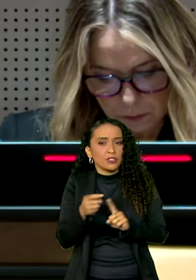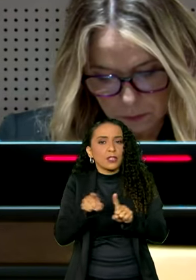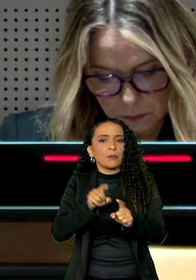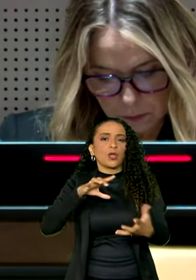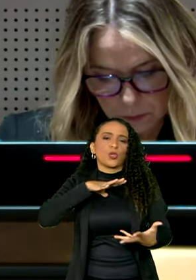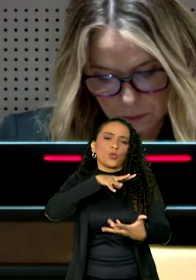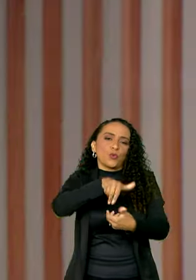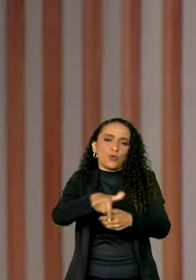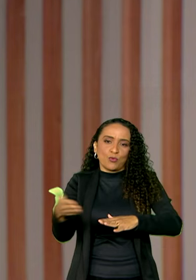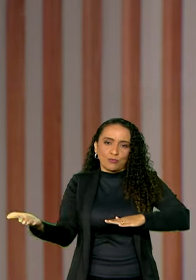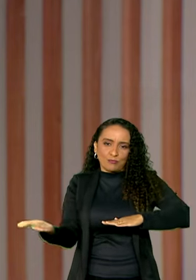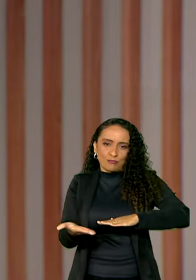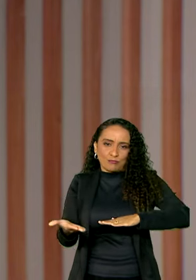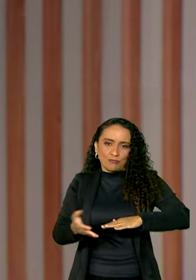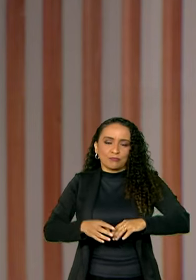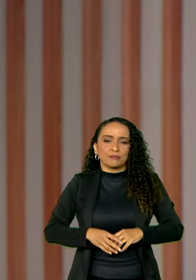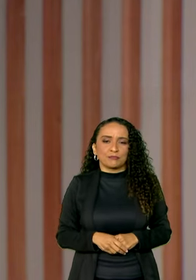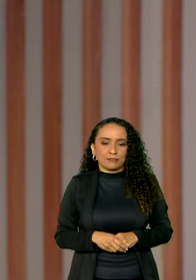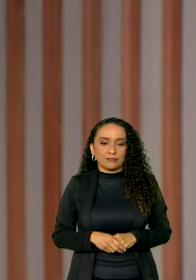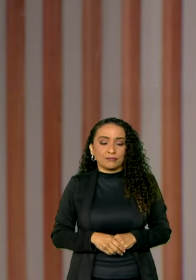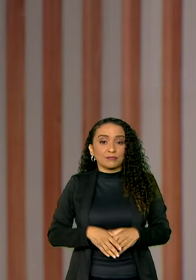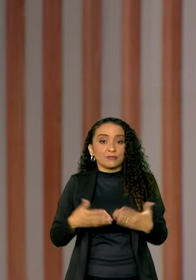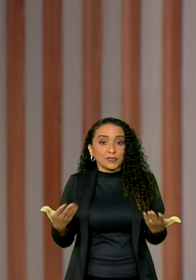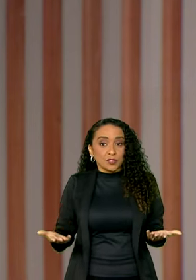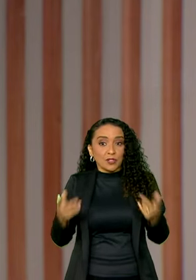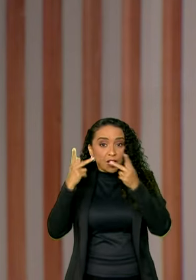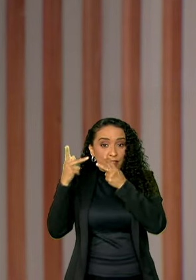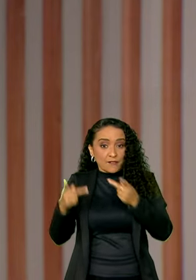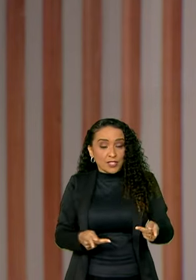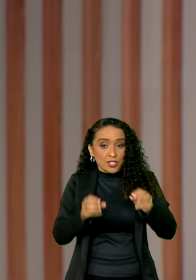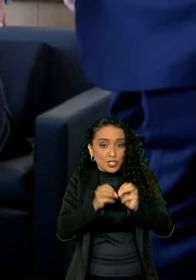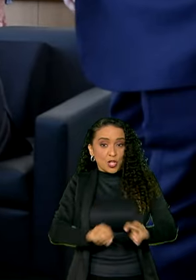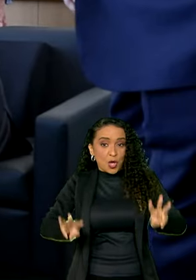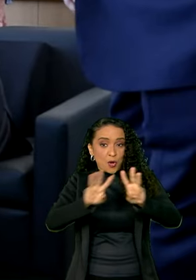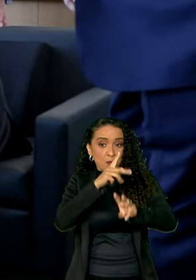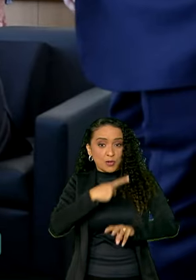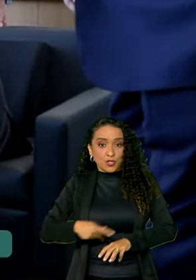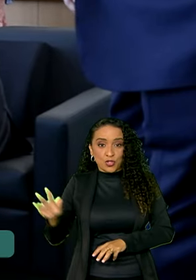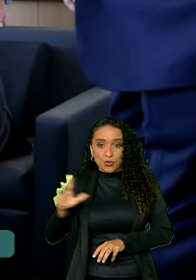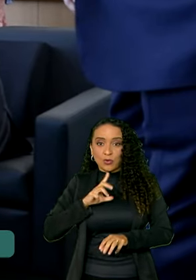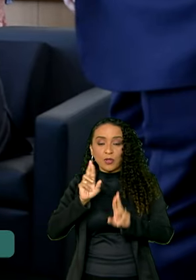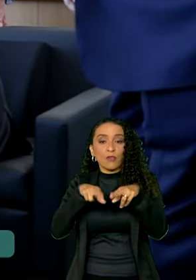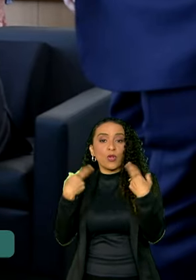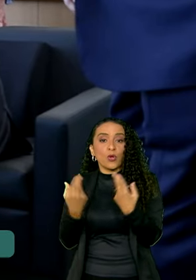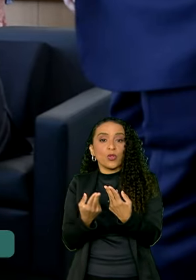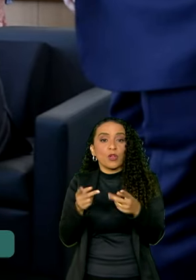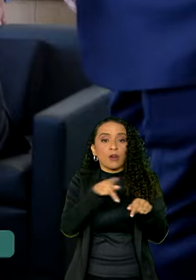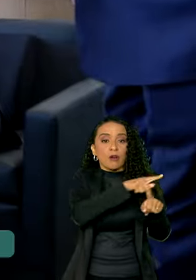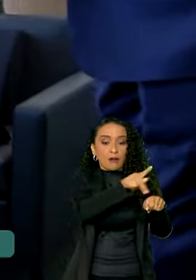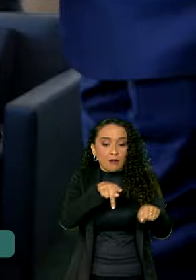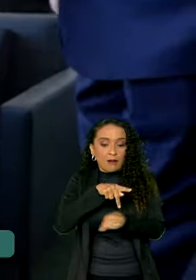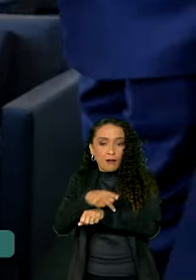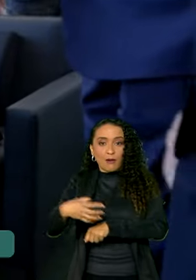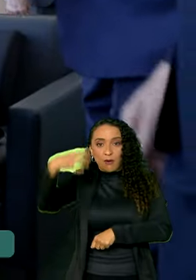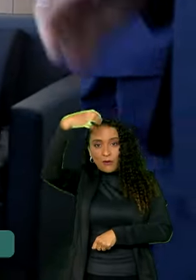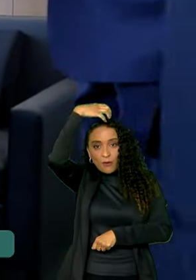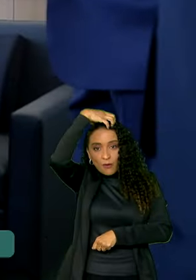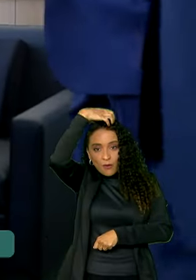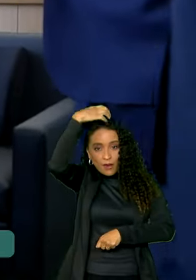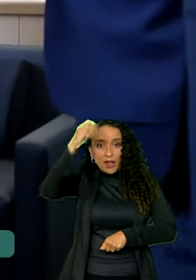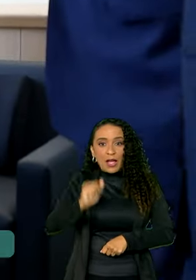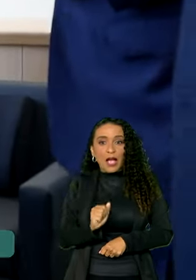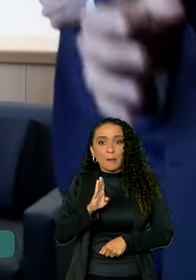do mundo contemporâneo. E ainda nessa visita à ONU, o presidente Lula teve um encontro bilateral com o rei Abdullah